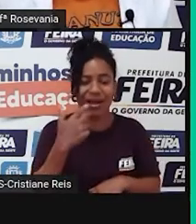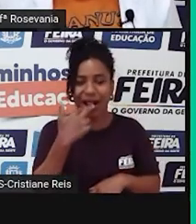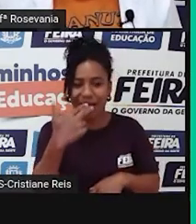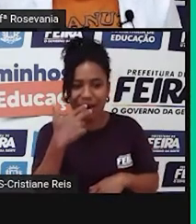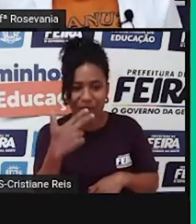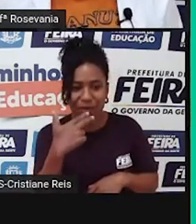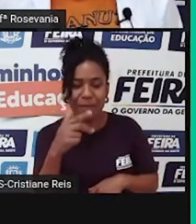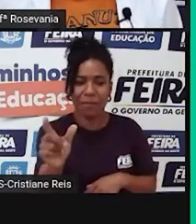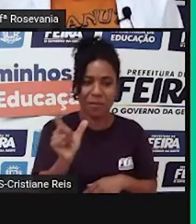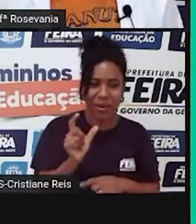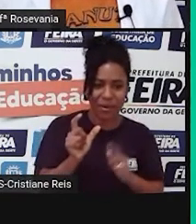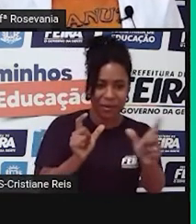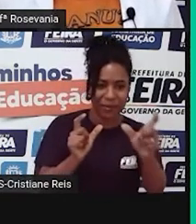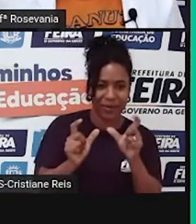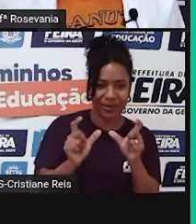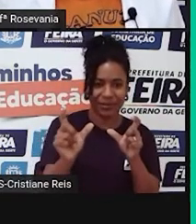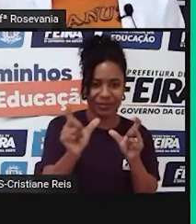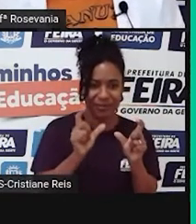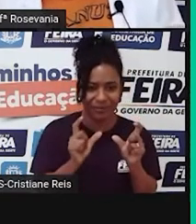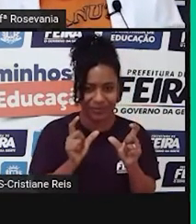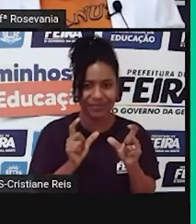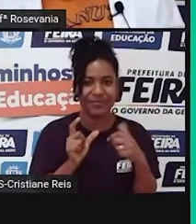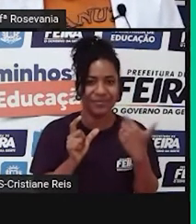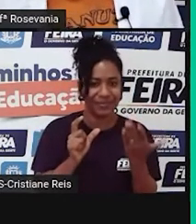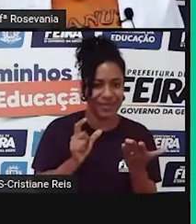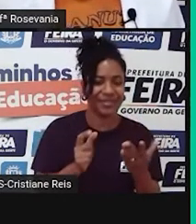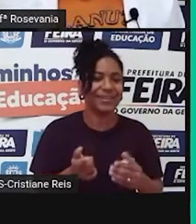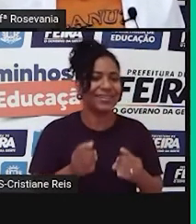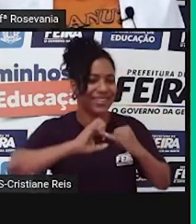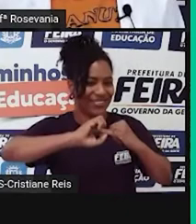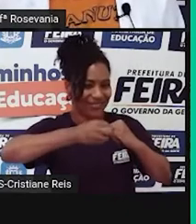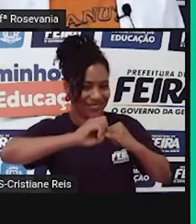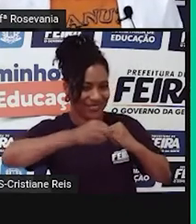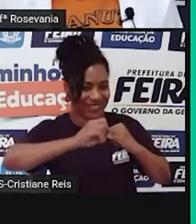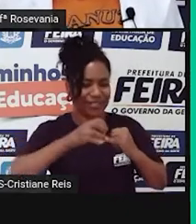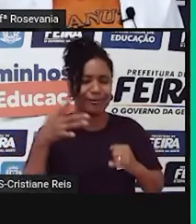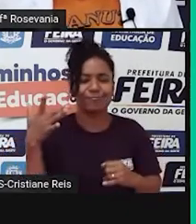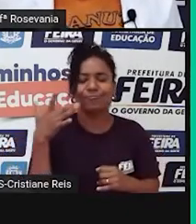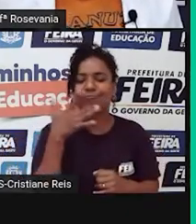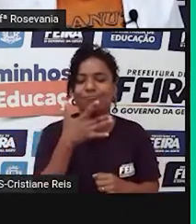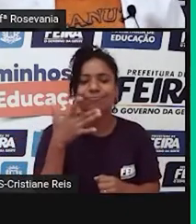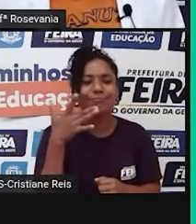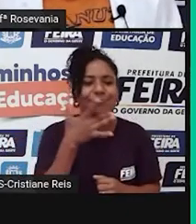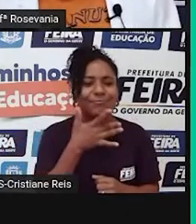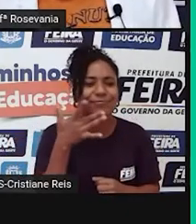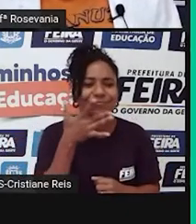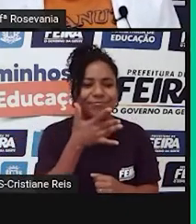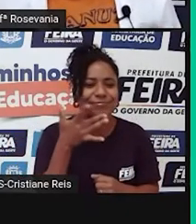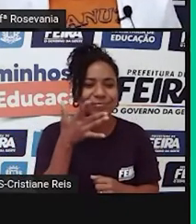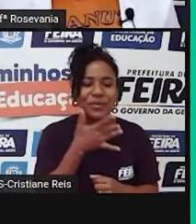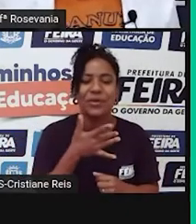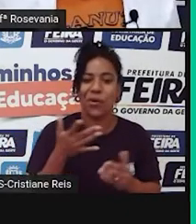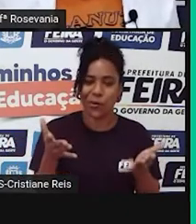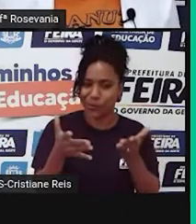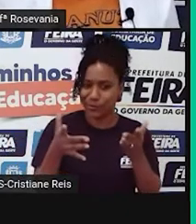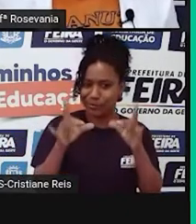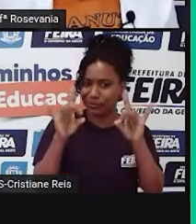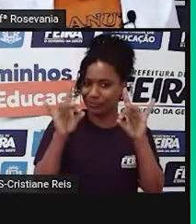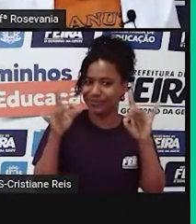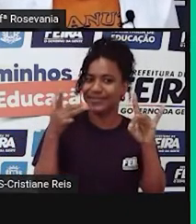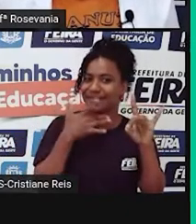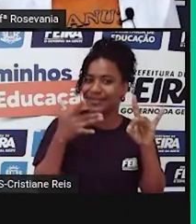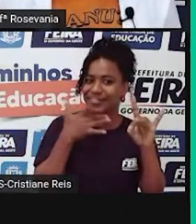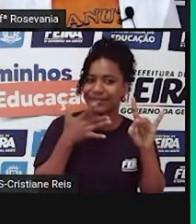incorporada para a gente também. A nossa boa e velha feijoada, né, hoje um pouco mais chique do que o que era antes, mas em compensação